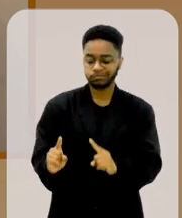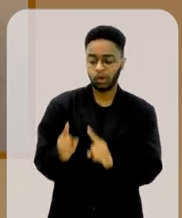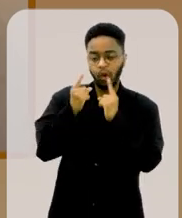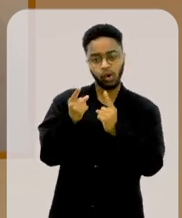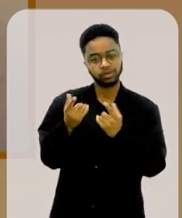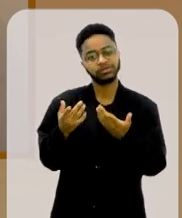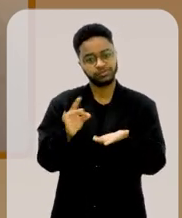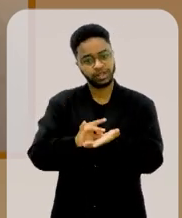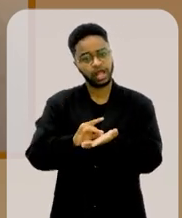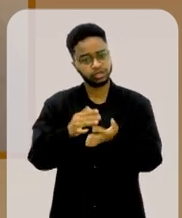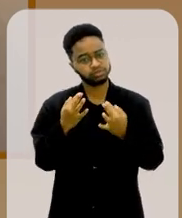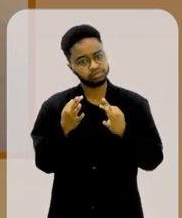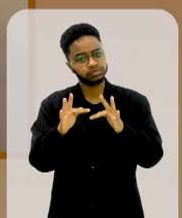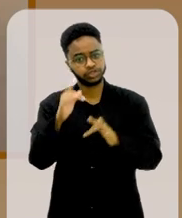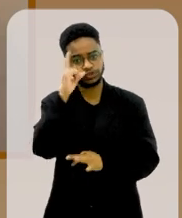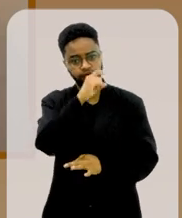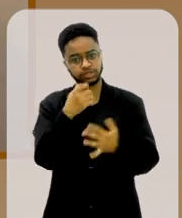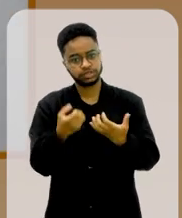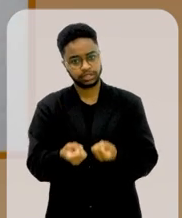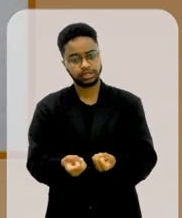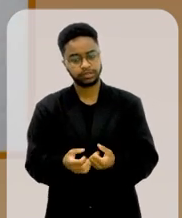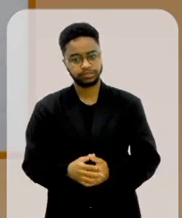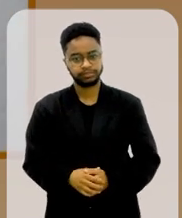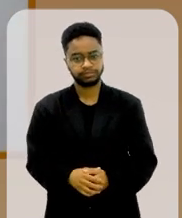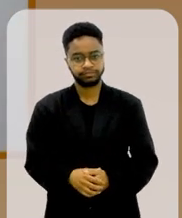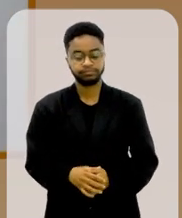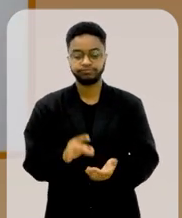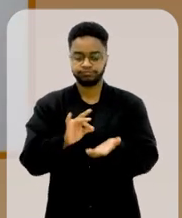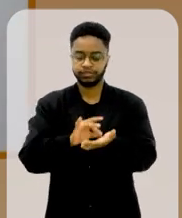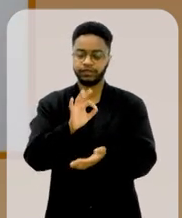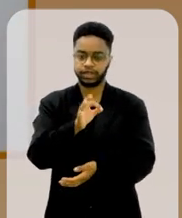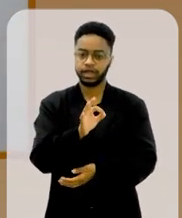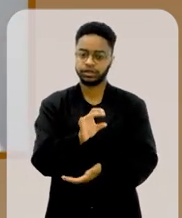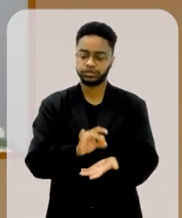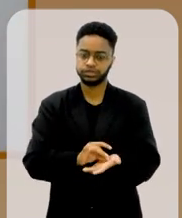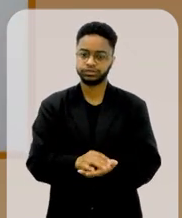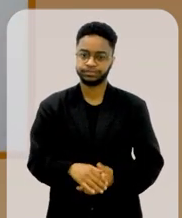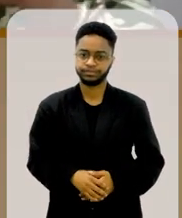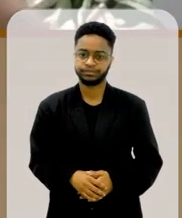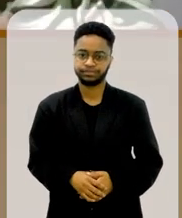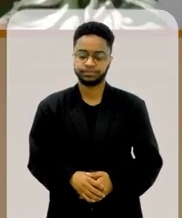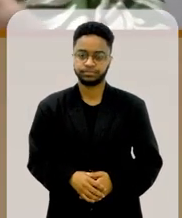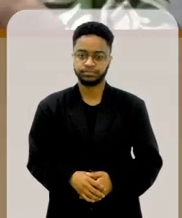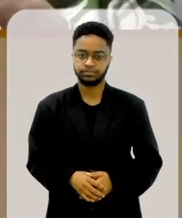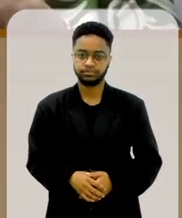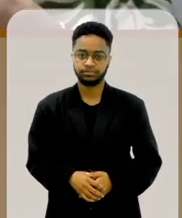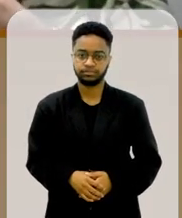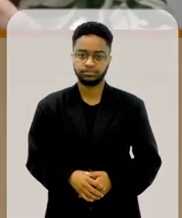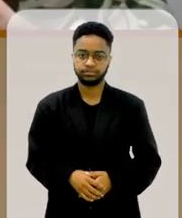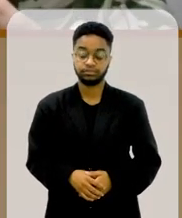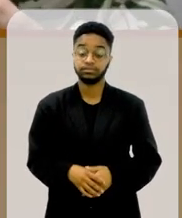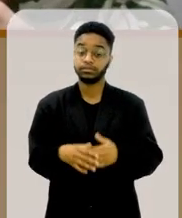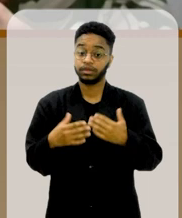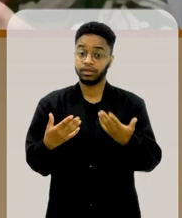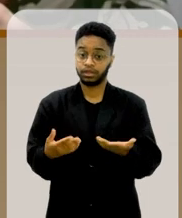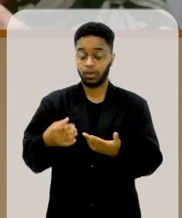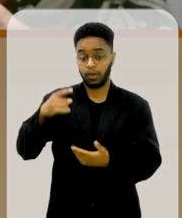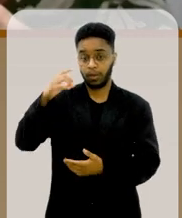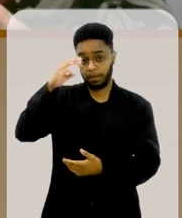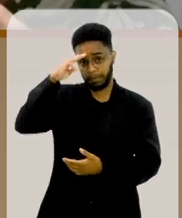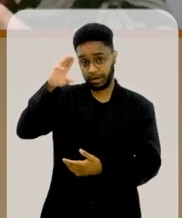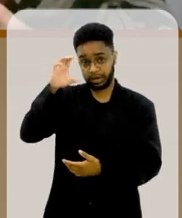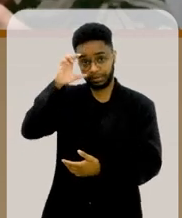essa, né? É doloroso também aceitar esse fato. É verdade, é verdade. E aí, Maria da Penha,